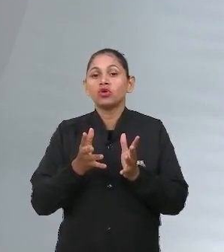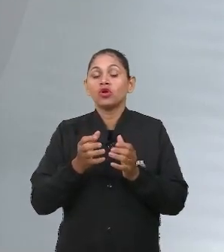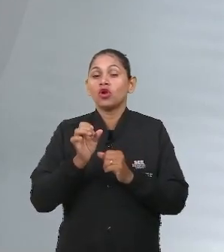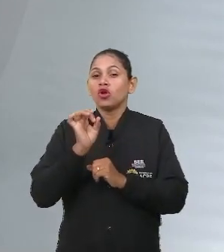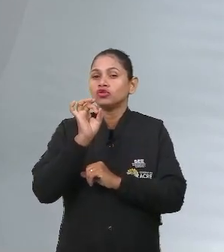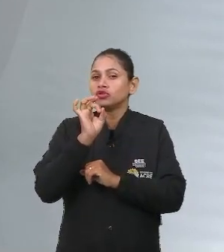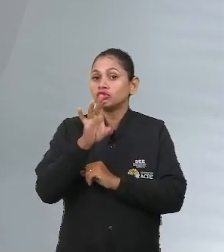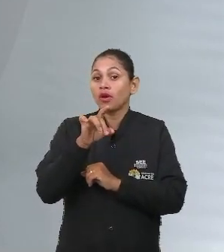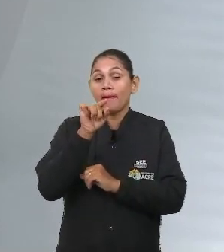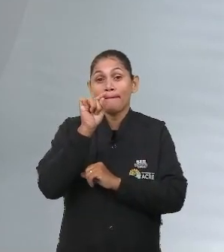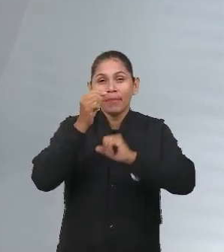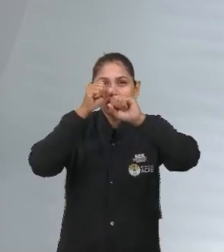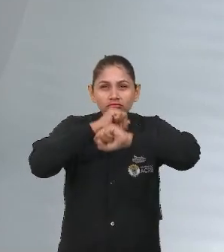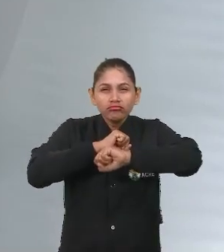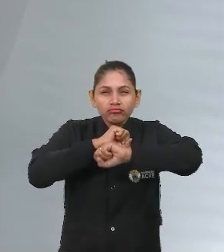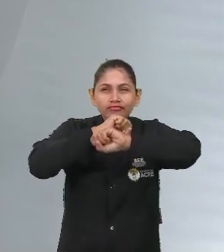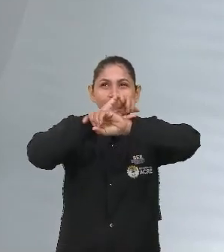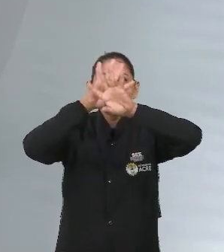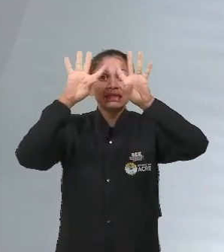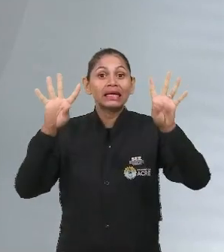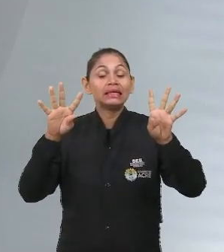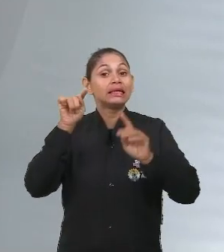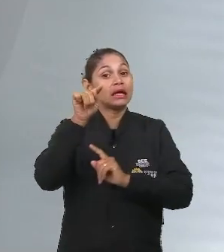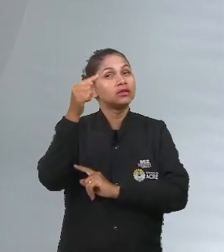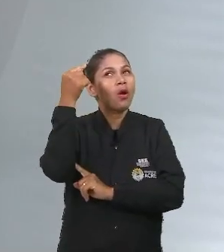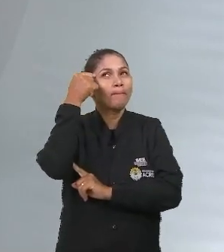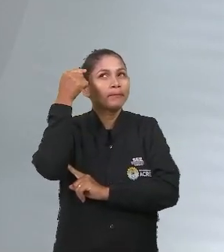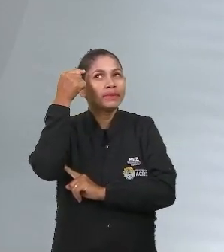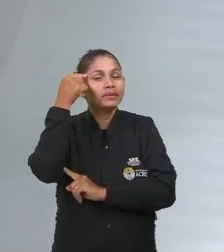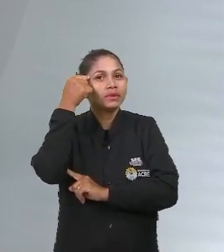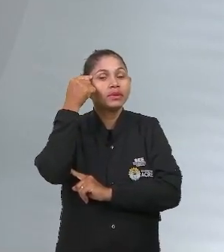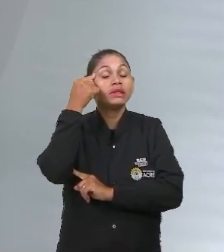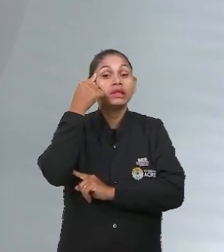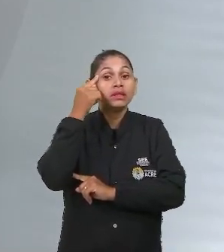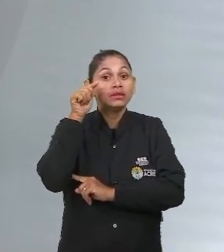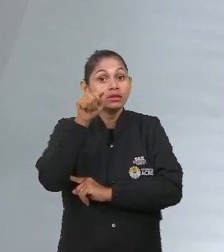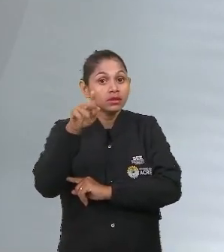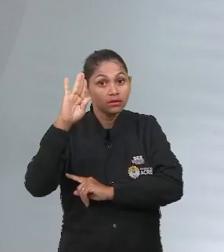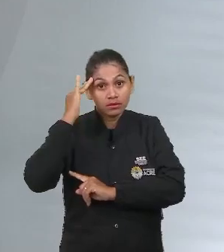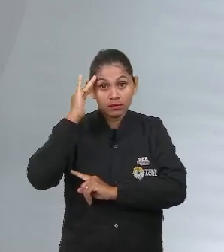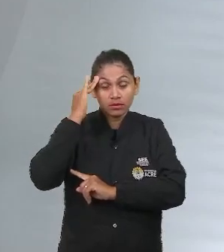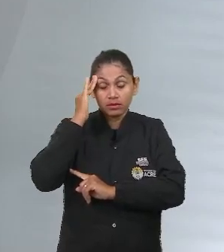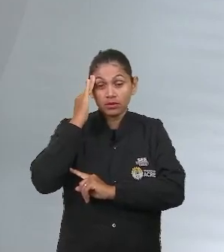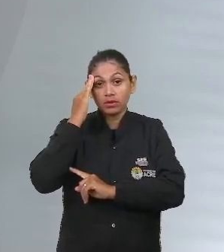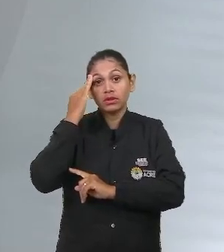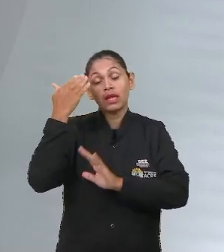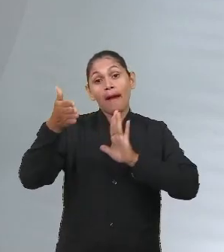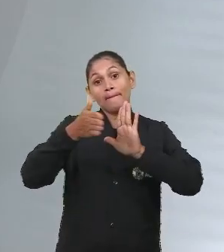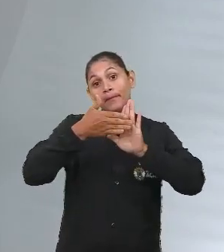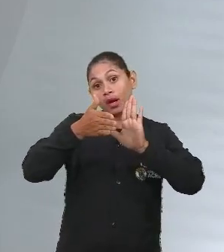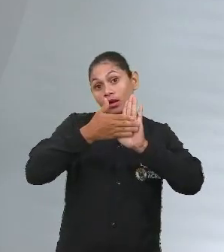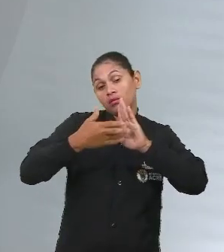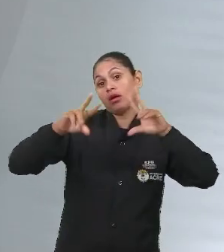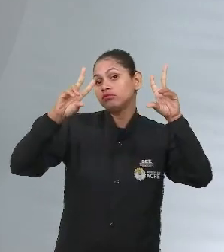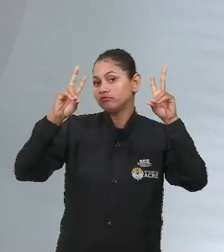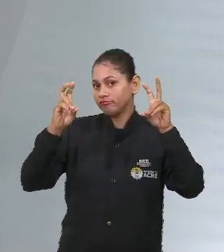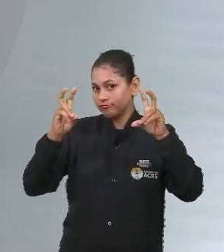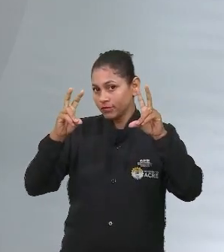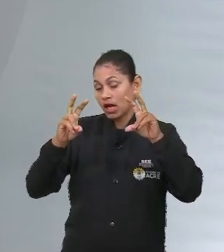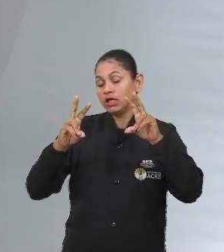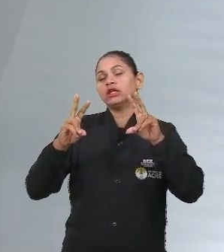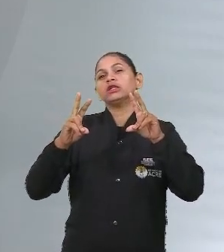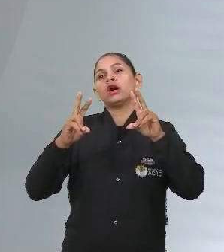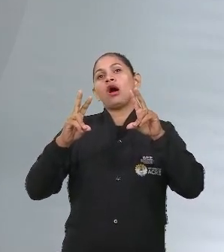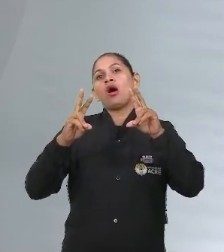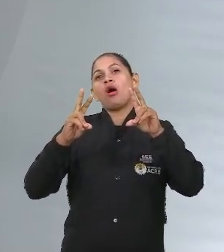a sua mente, para fazer com que você entenda qual que é a proposta do tema e, claro, a partir dos textos